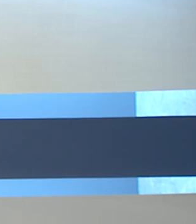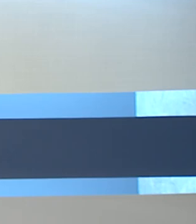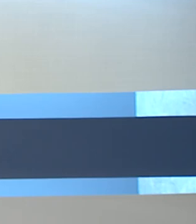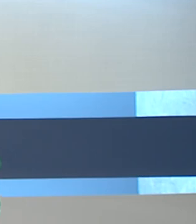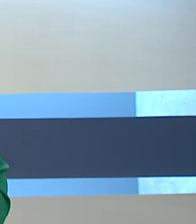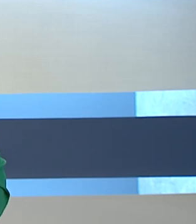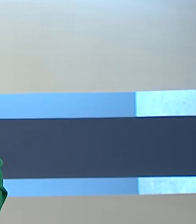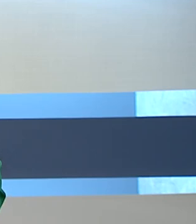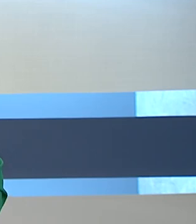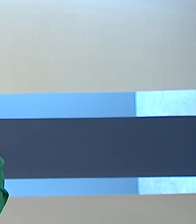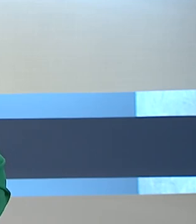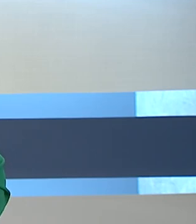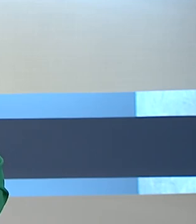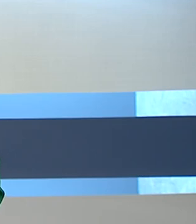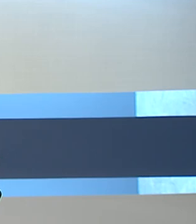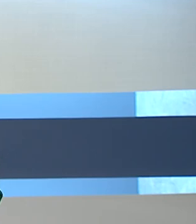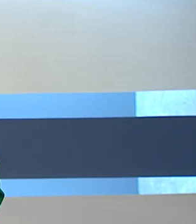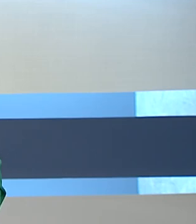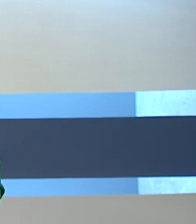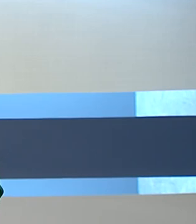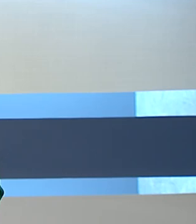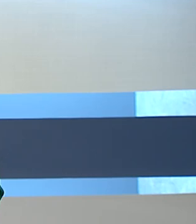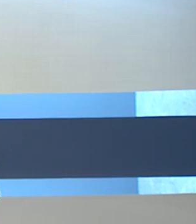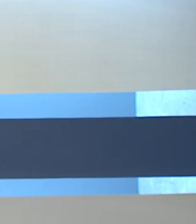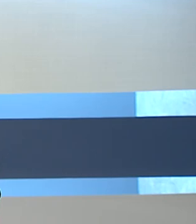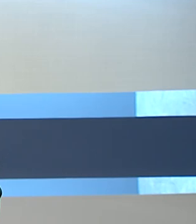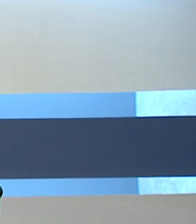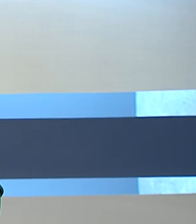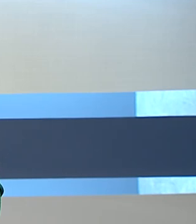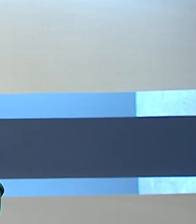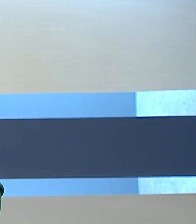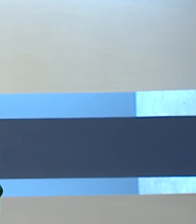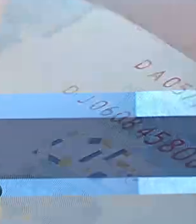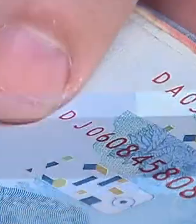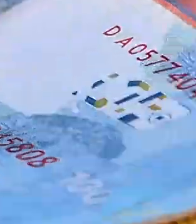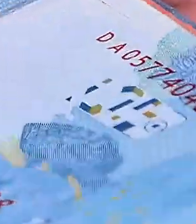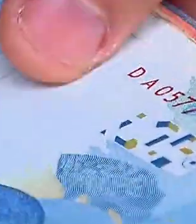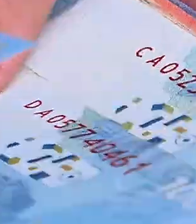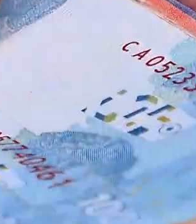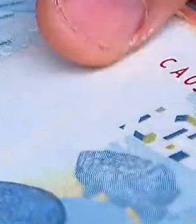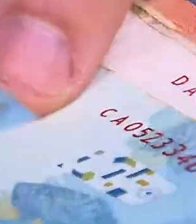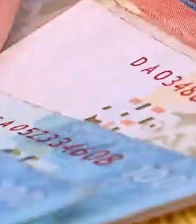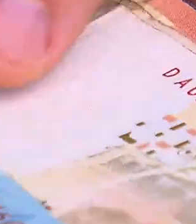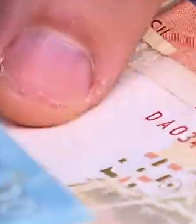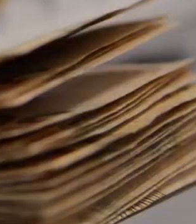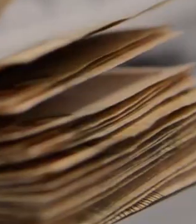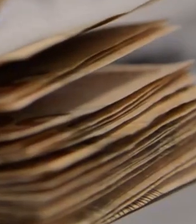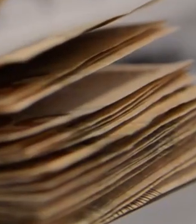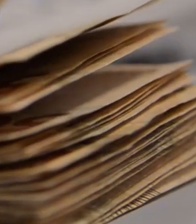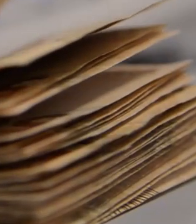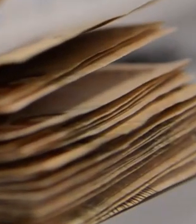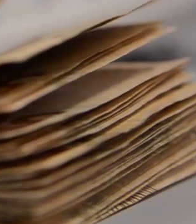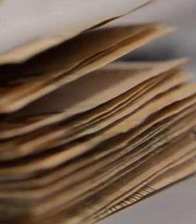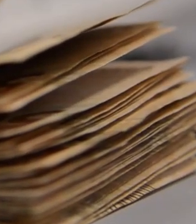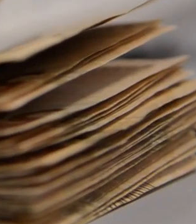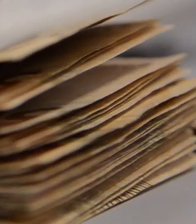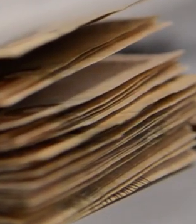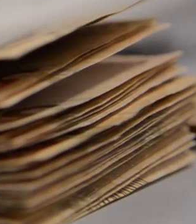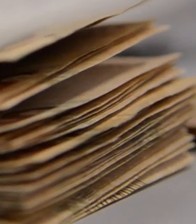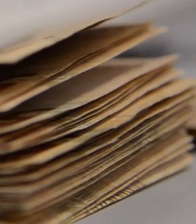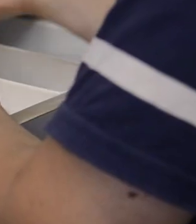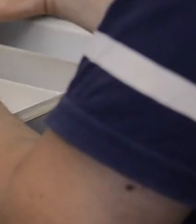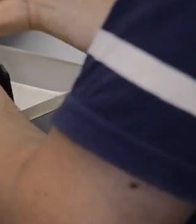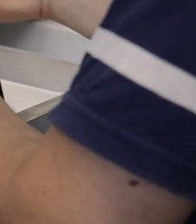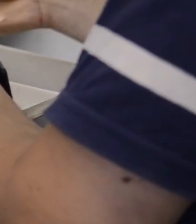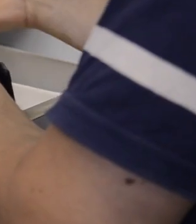Olá, bom dia! Começa amanhã mais uma etapa do pagamento do auxílio de 600 reais. Desta vez, será